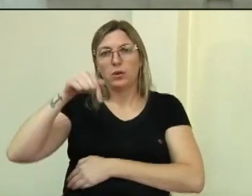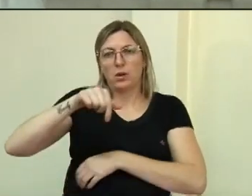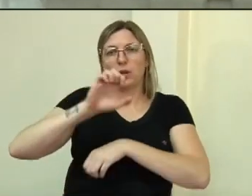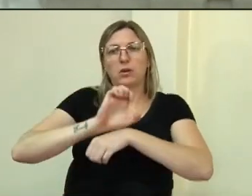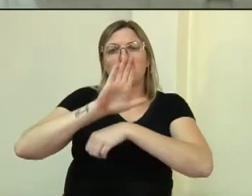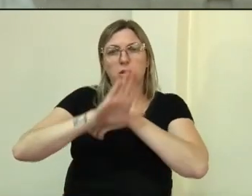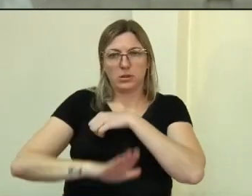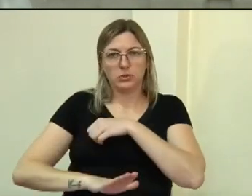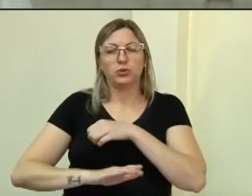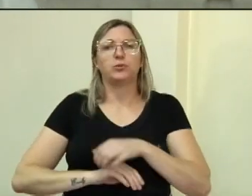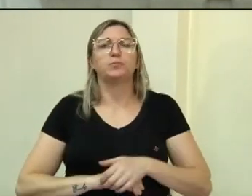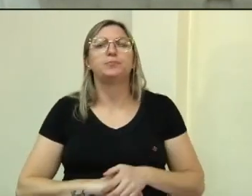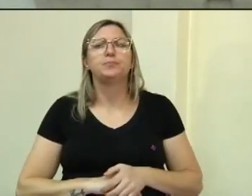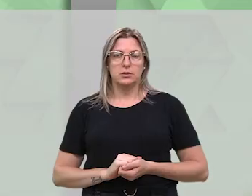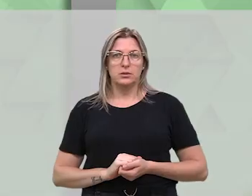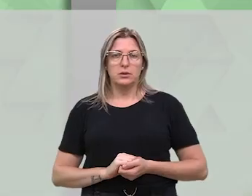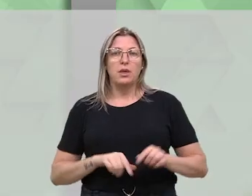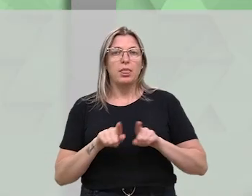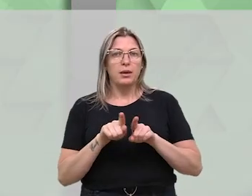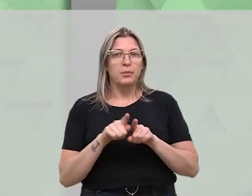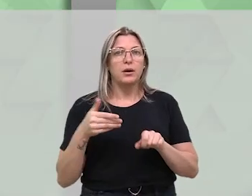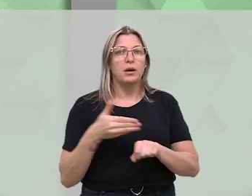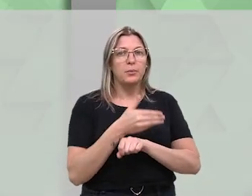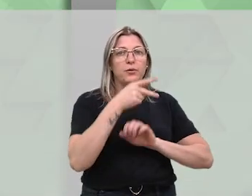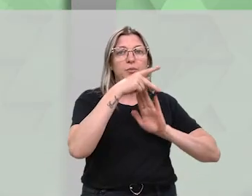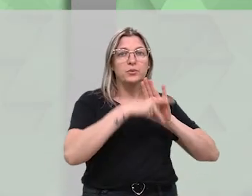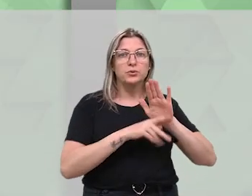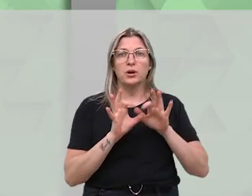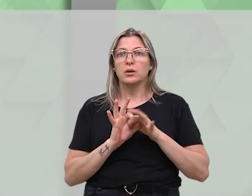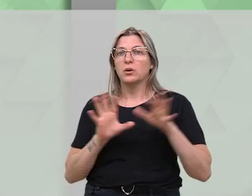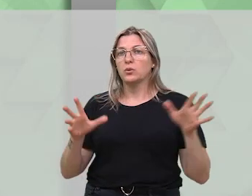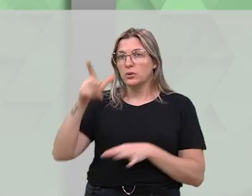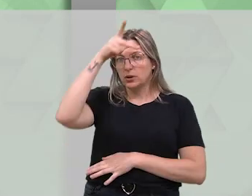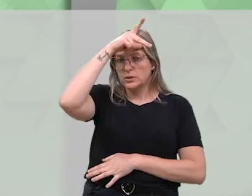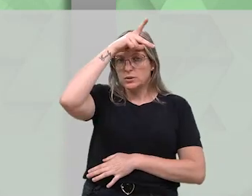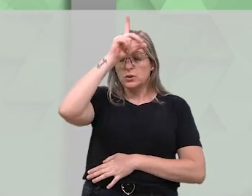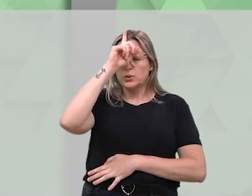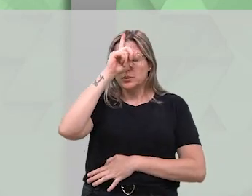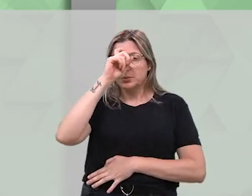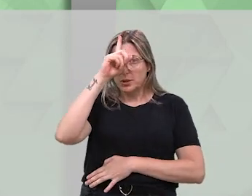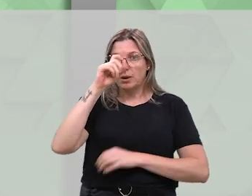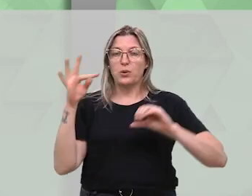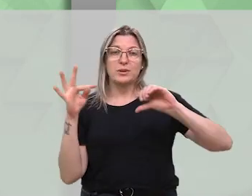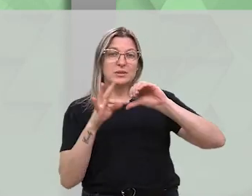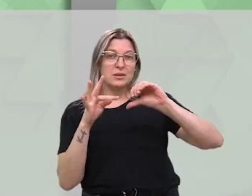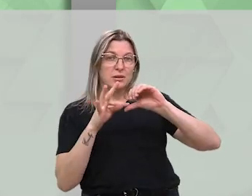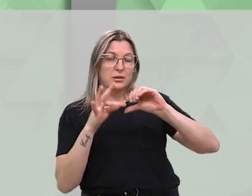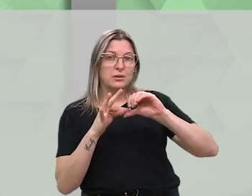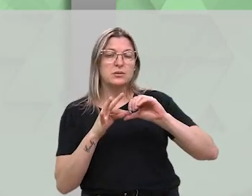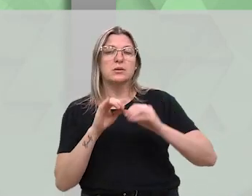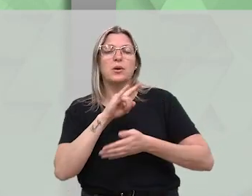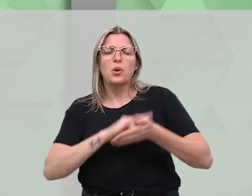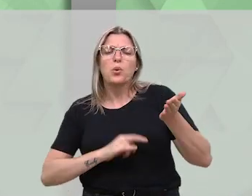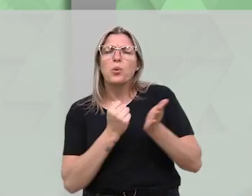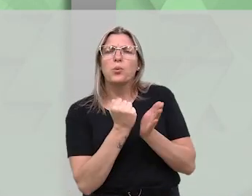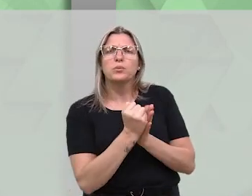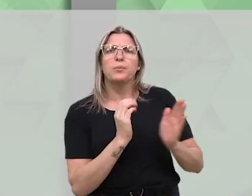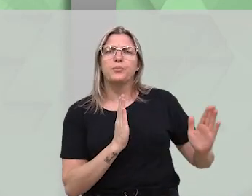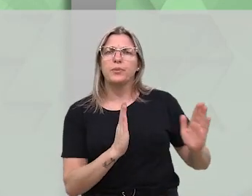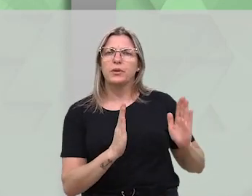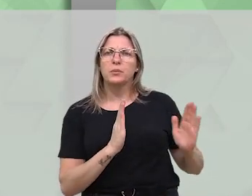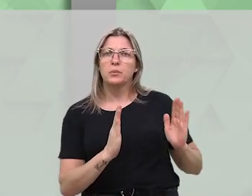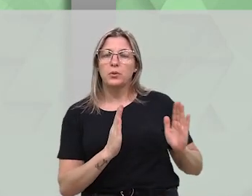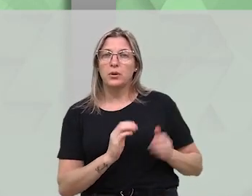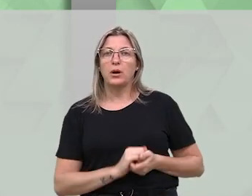Hoje, a nossa querida URI. Aprovado o projeto que autoriza a Fundação Hospitalar Santa Teresinha de Erechim a